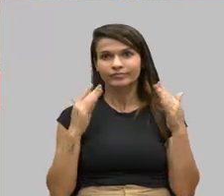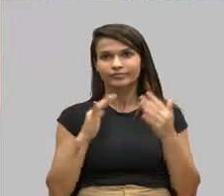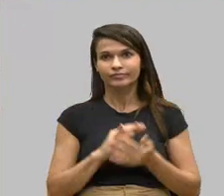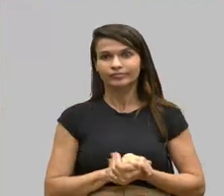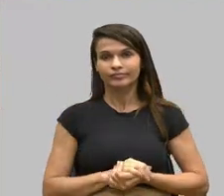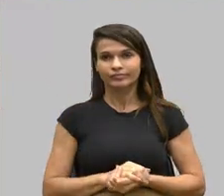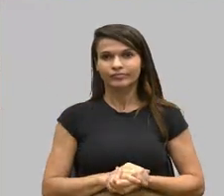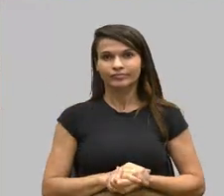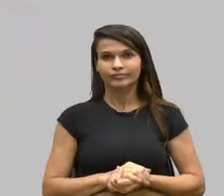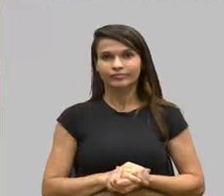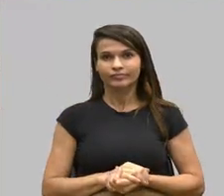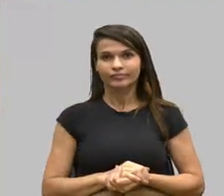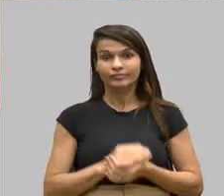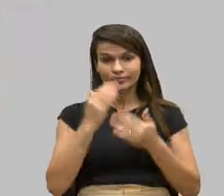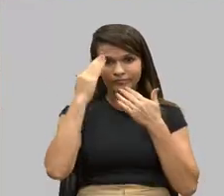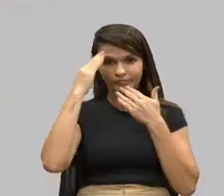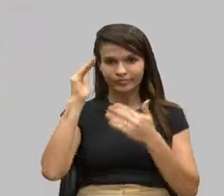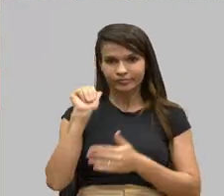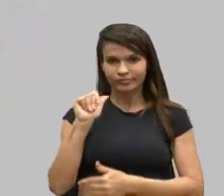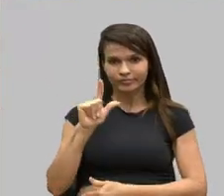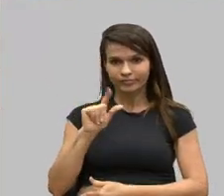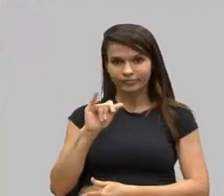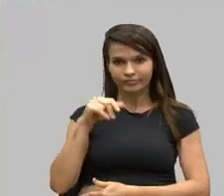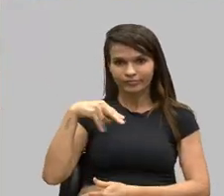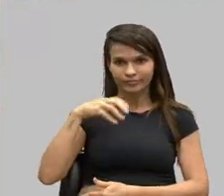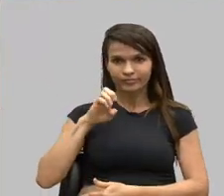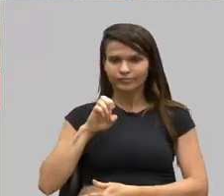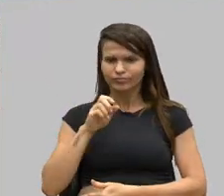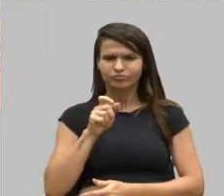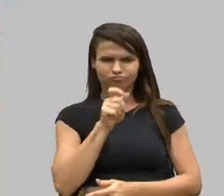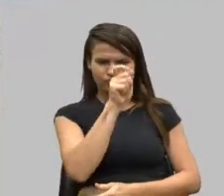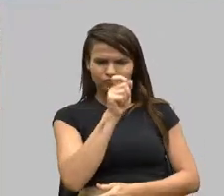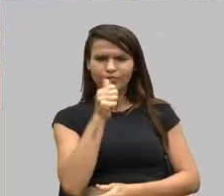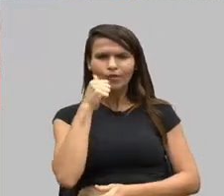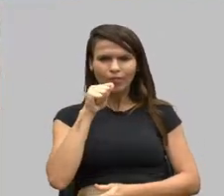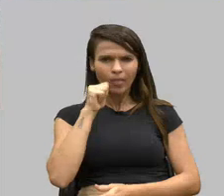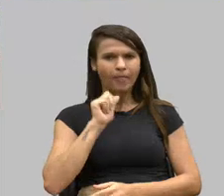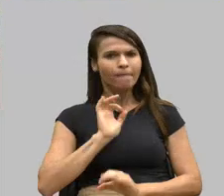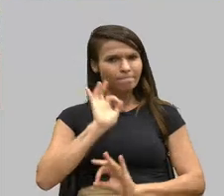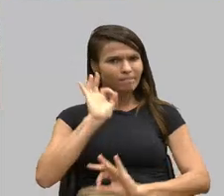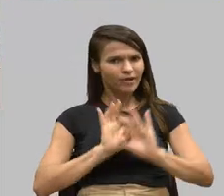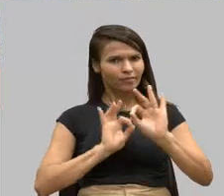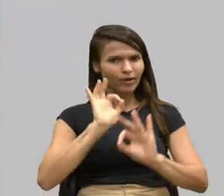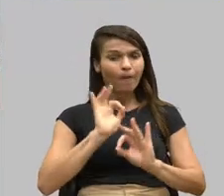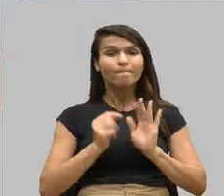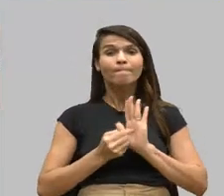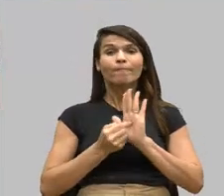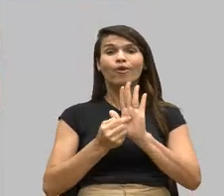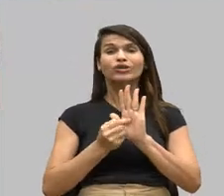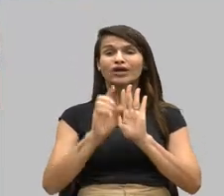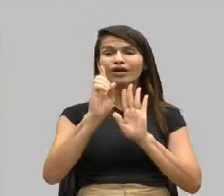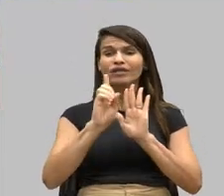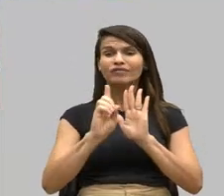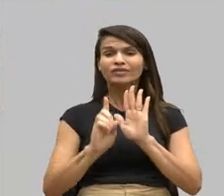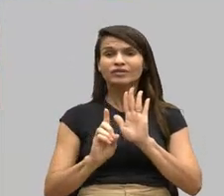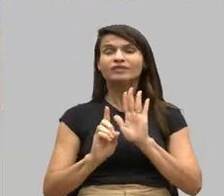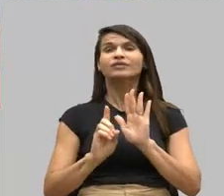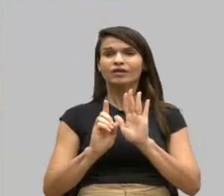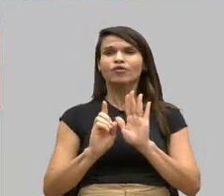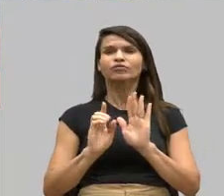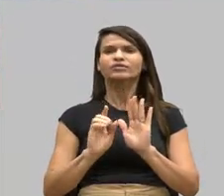Muito obrigado, Aline. Você é uma menina muito preparada. demonstra que a deficiência depende de trabalhar,